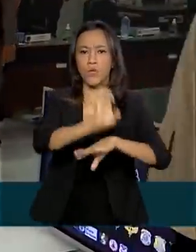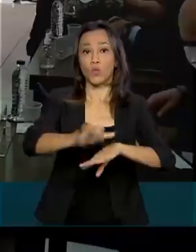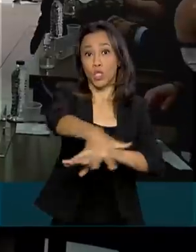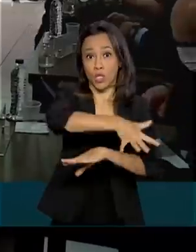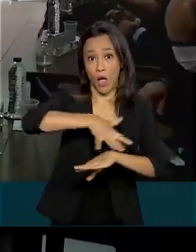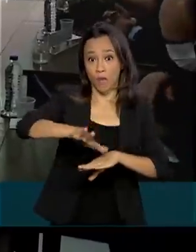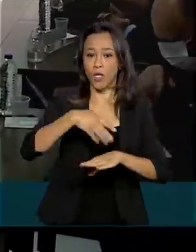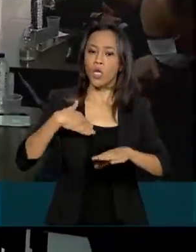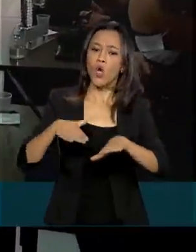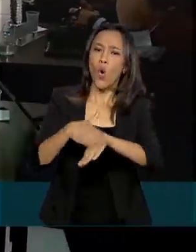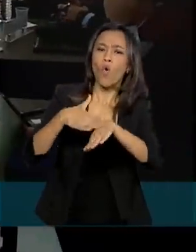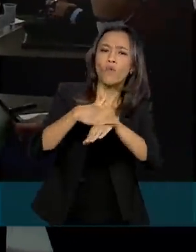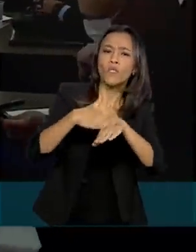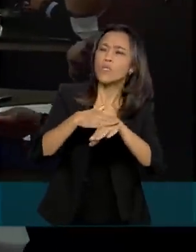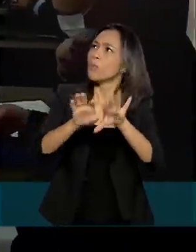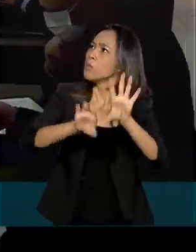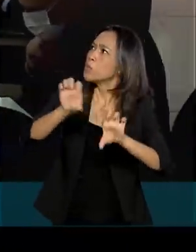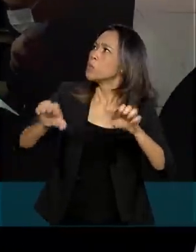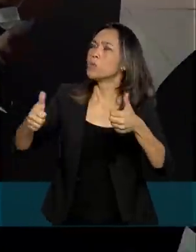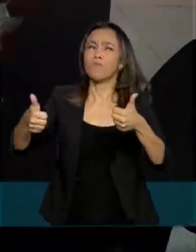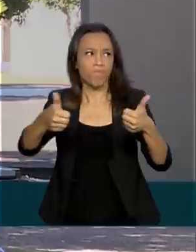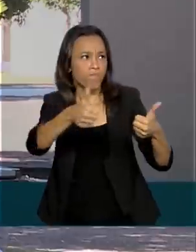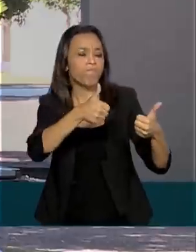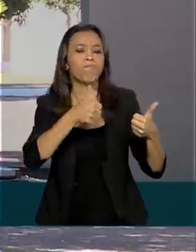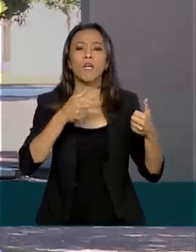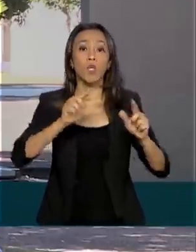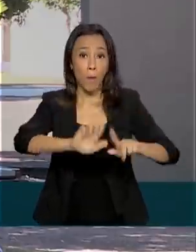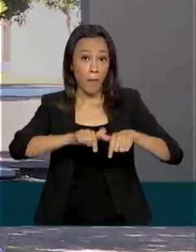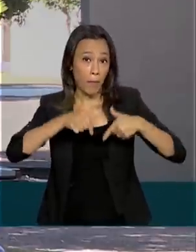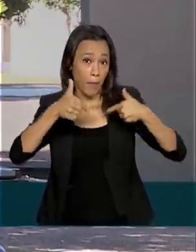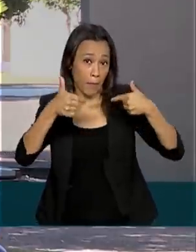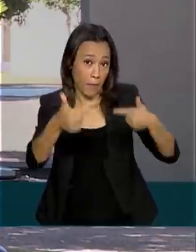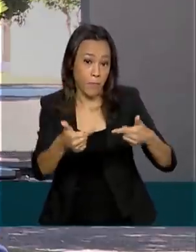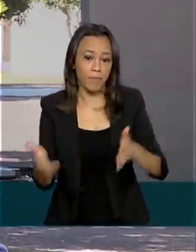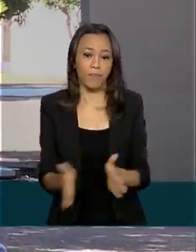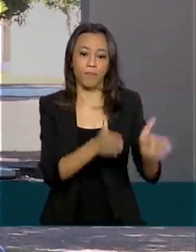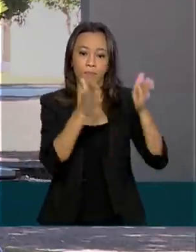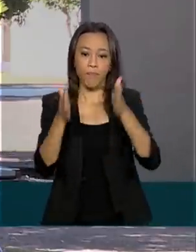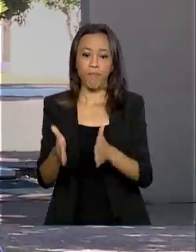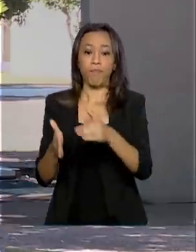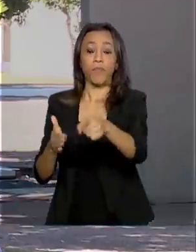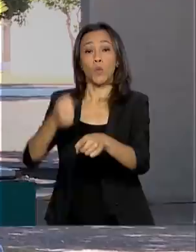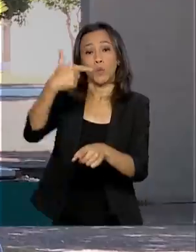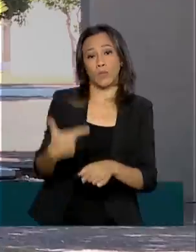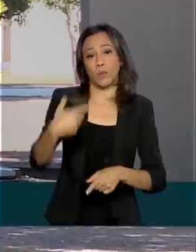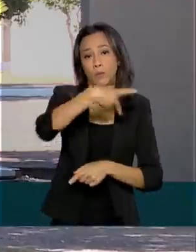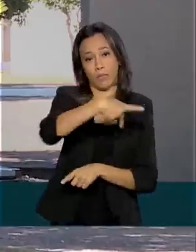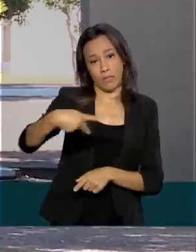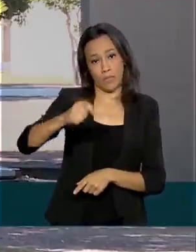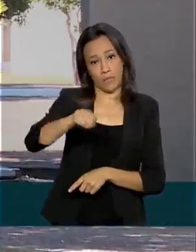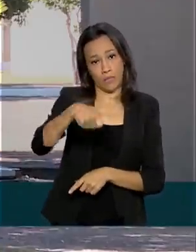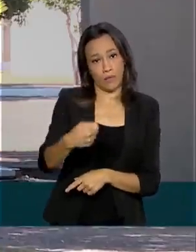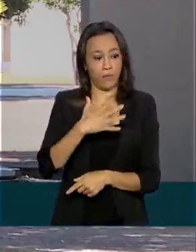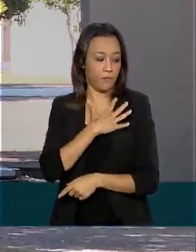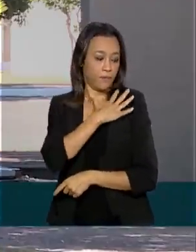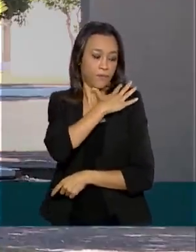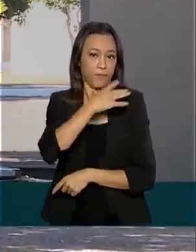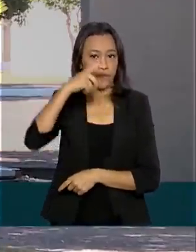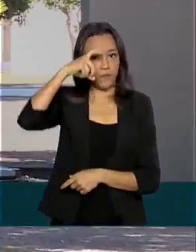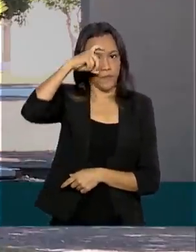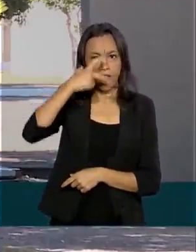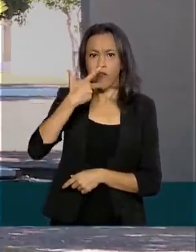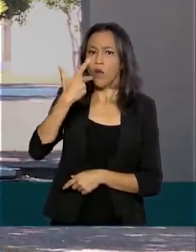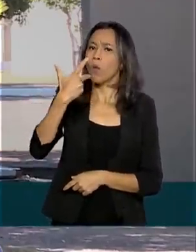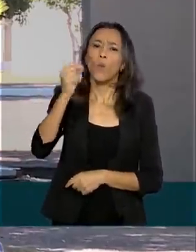conversou sobre as operações realizadas no Estado. O vice-presidente general Hamilton Mourão informou que a Operação Verde